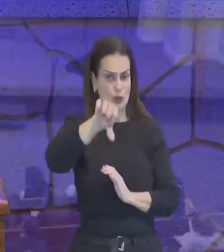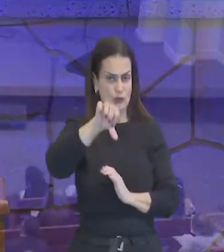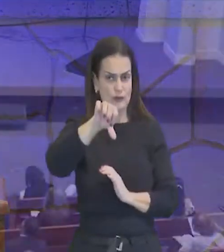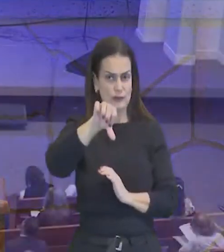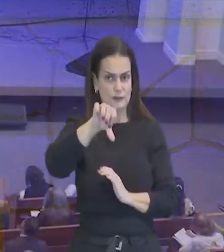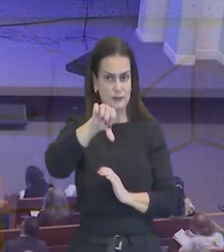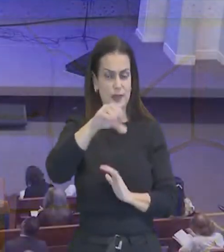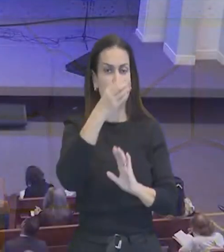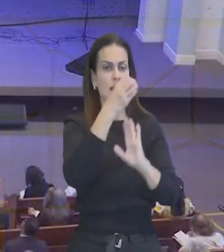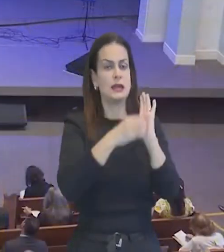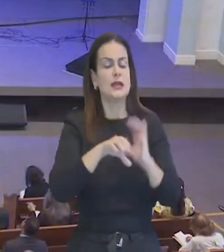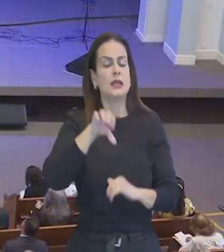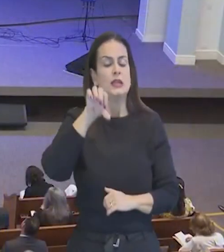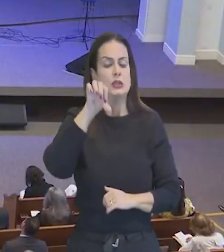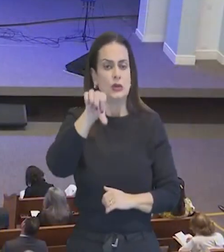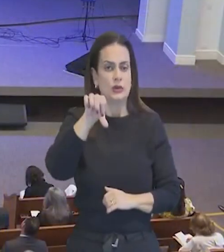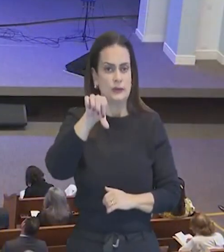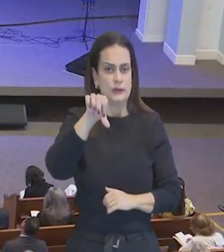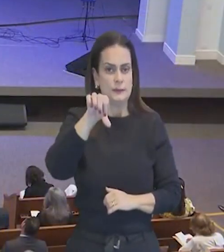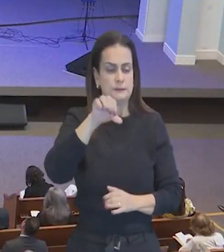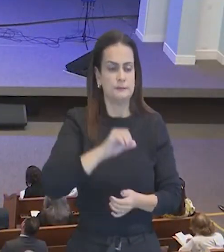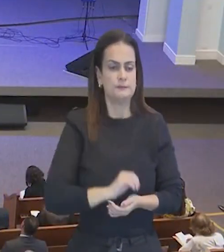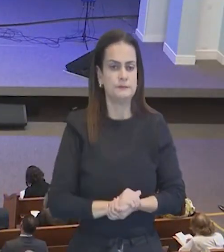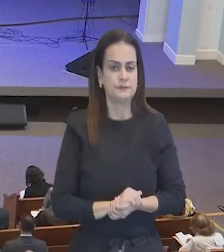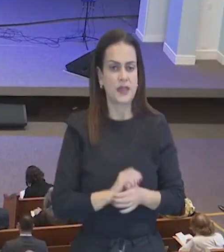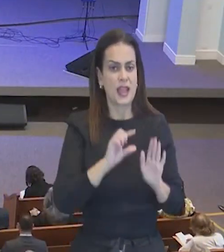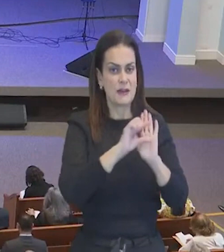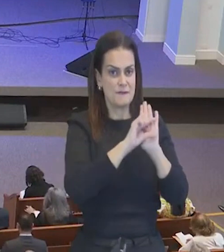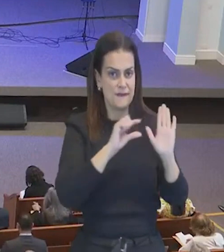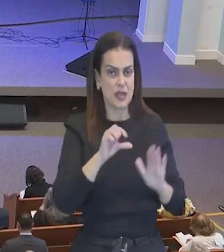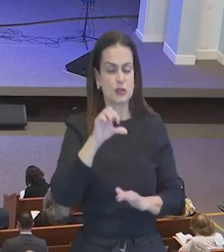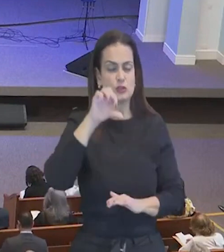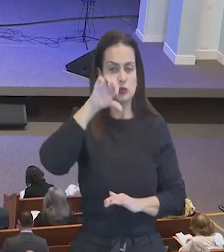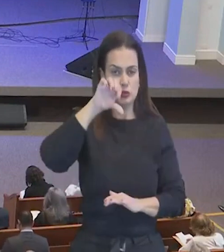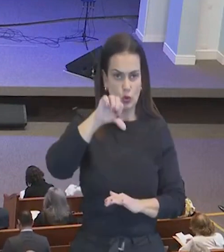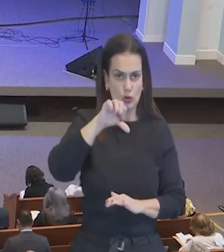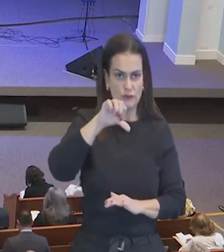o capítulo 9, os versos 9 e 10,